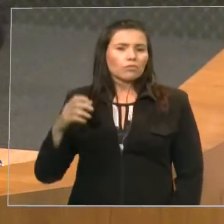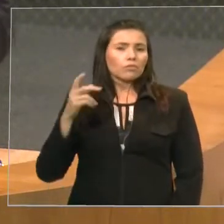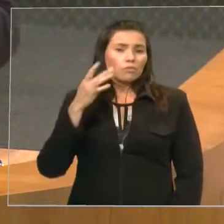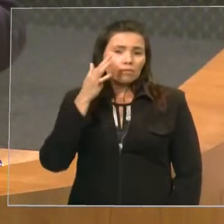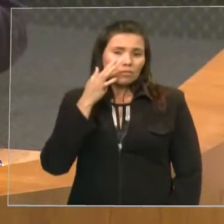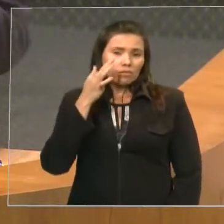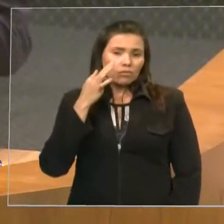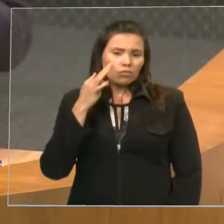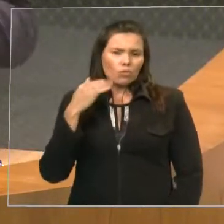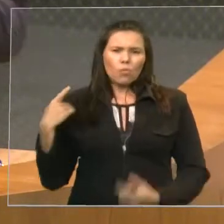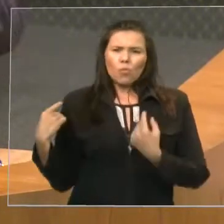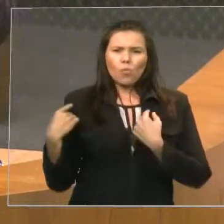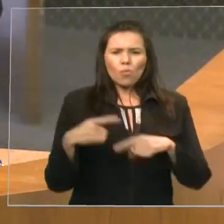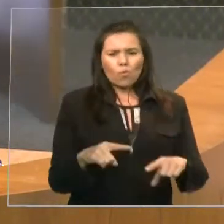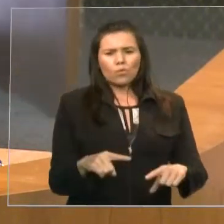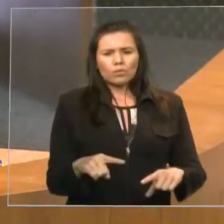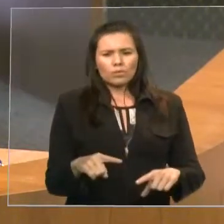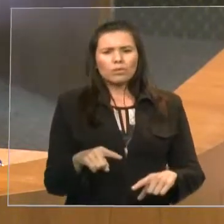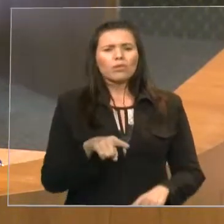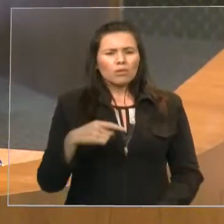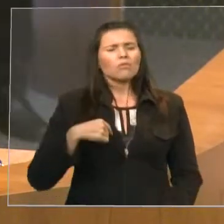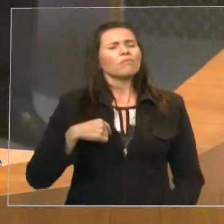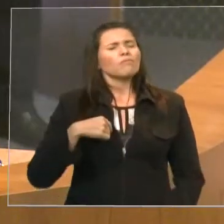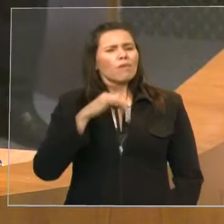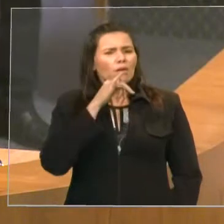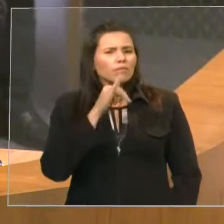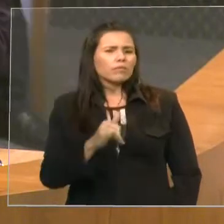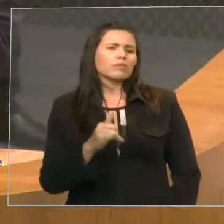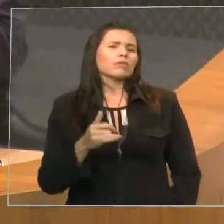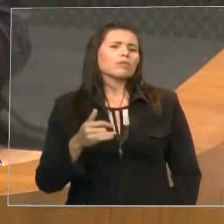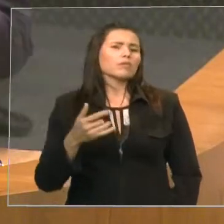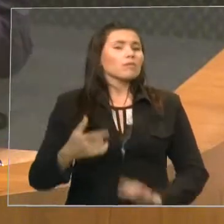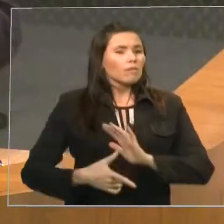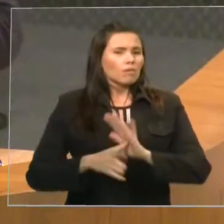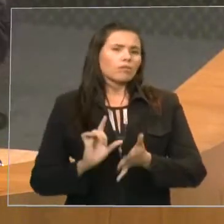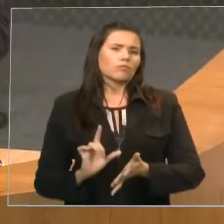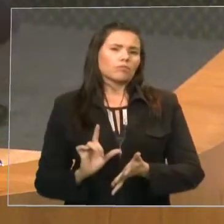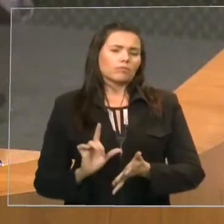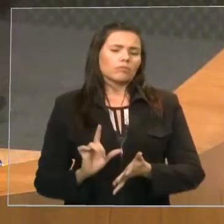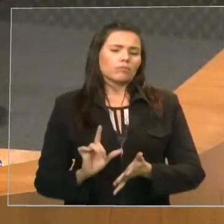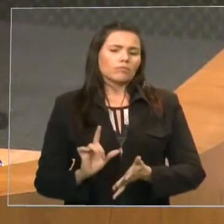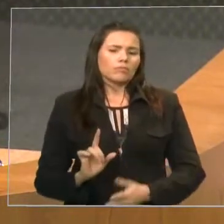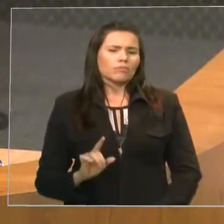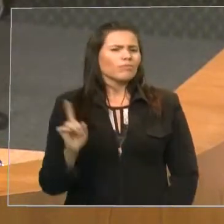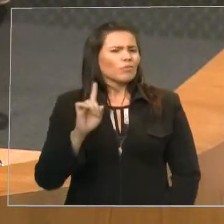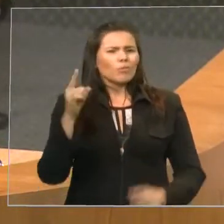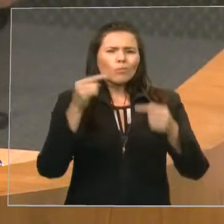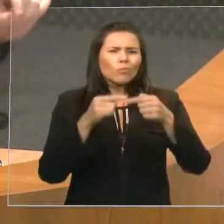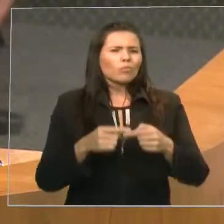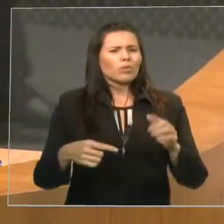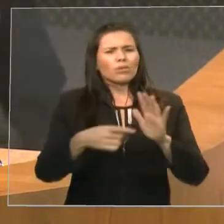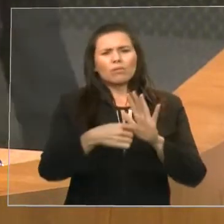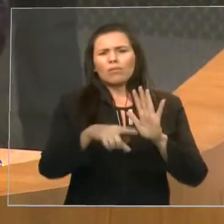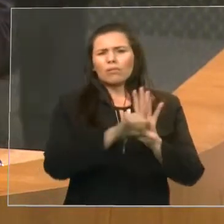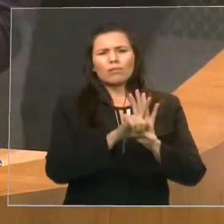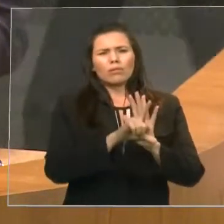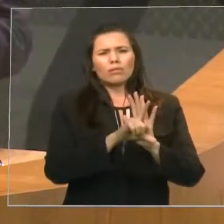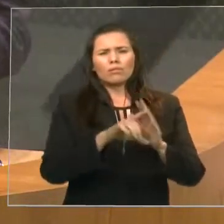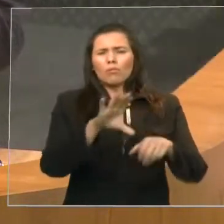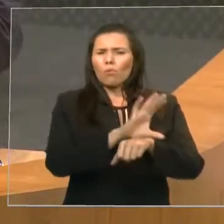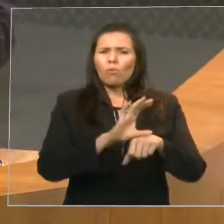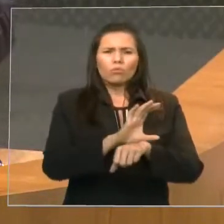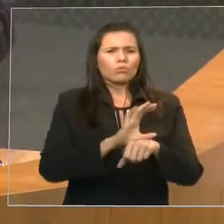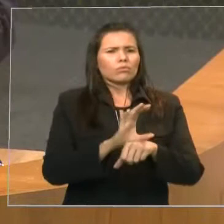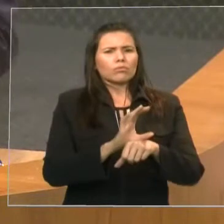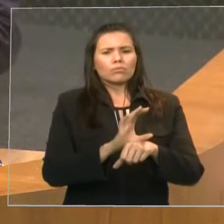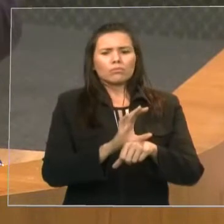como já foi dito antes aqui nesta tribuna, a Constituição. Ela é inconstitucional. E por isso, senhor presidente,